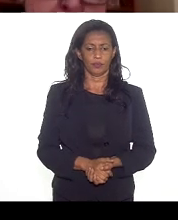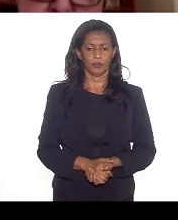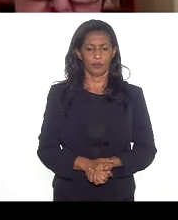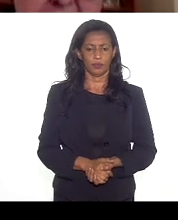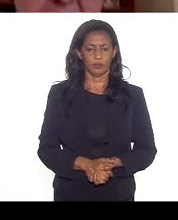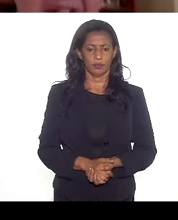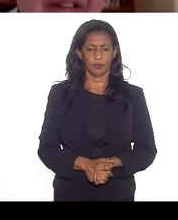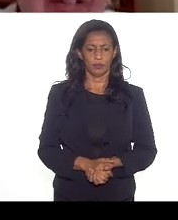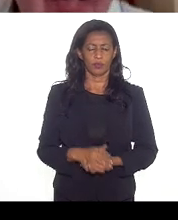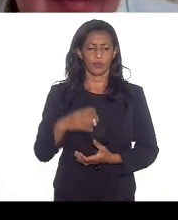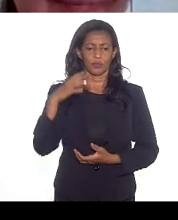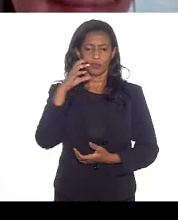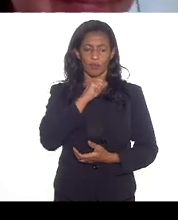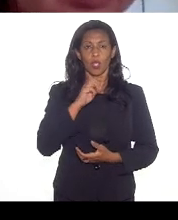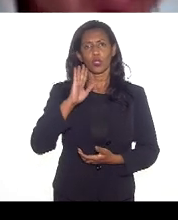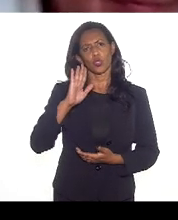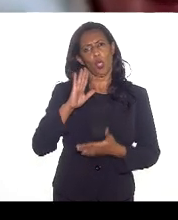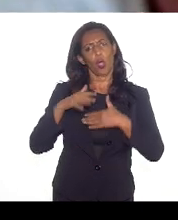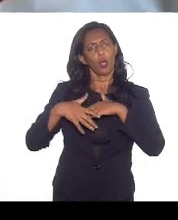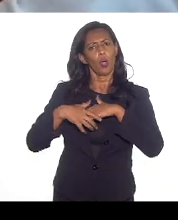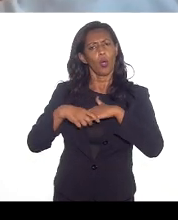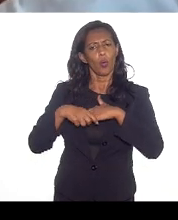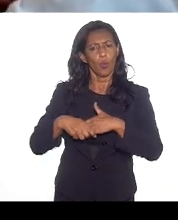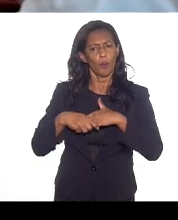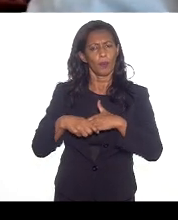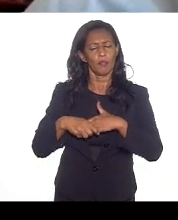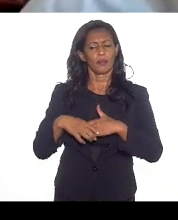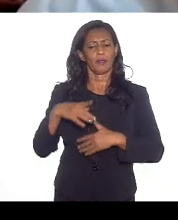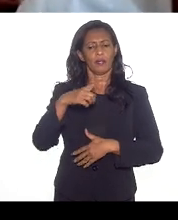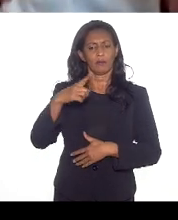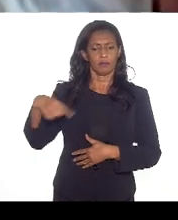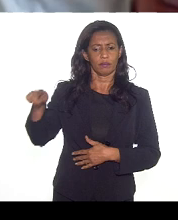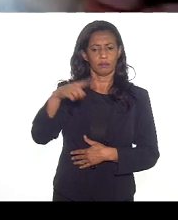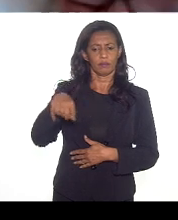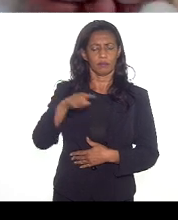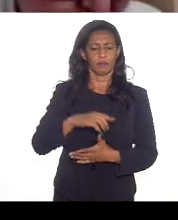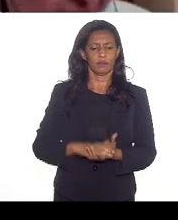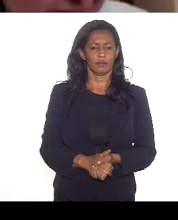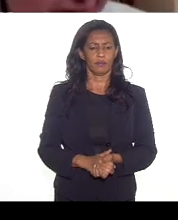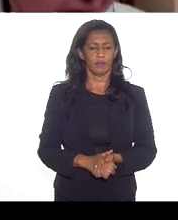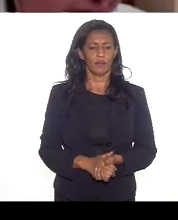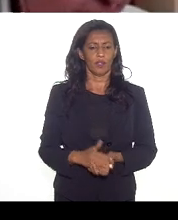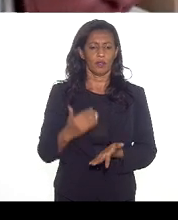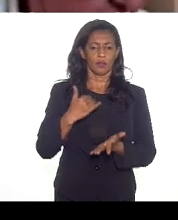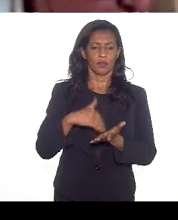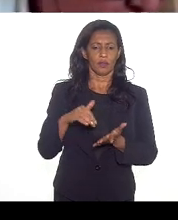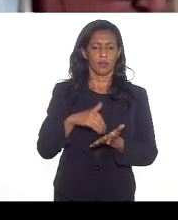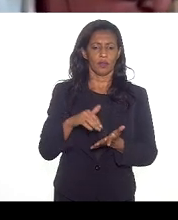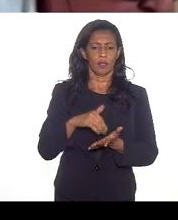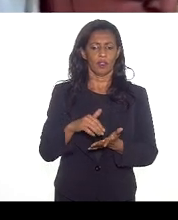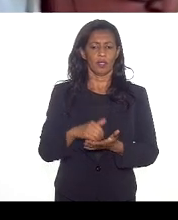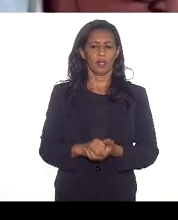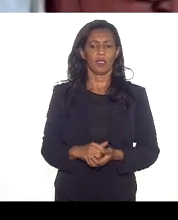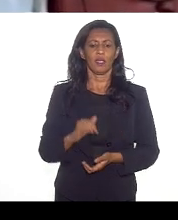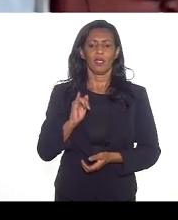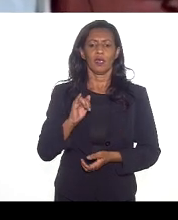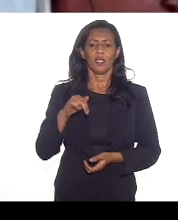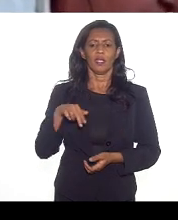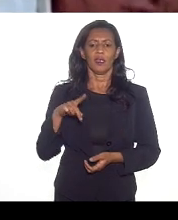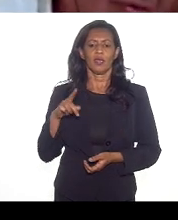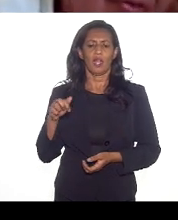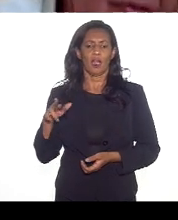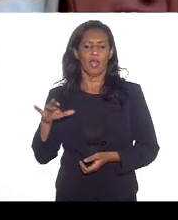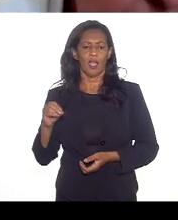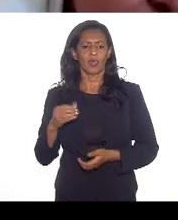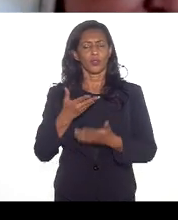Rápido, só cumprimentar a senhora, meu secretário, deputado Paulo Teixeira, secretário Paulo Teixeira, Indalésio, que eu conheço das reuniões de CETER,